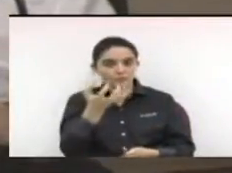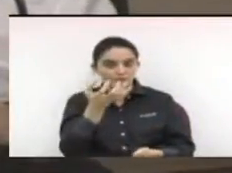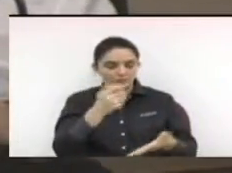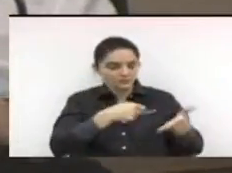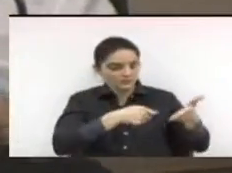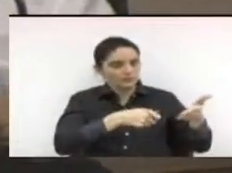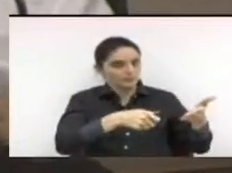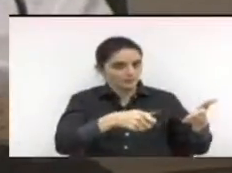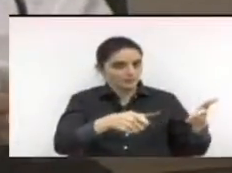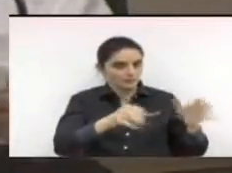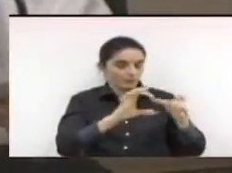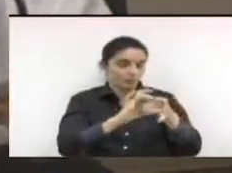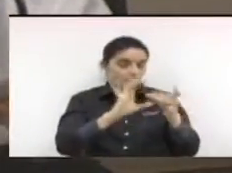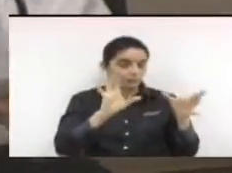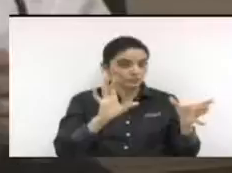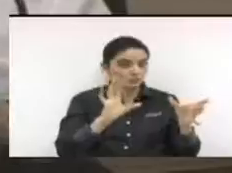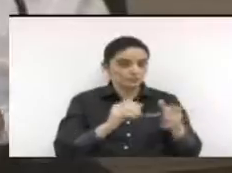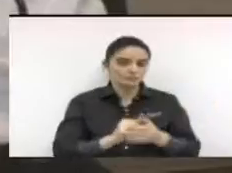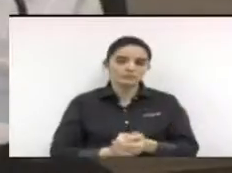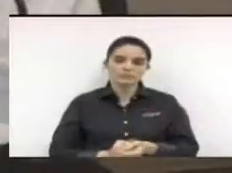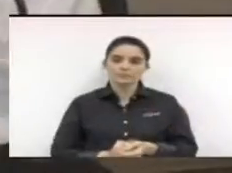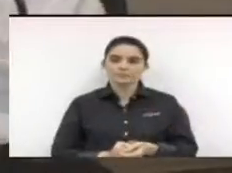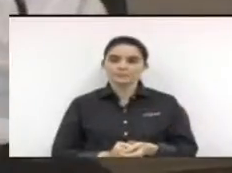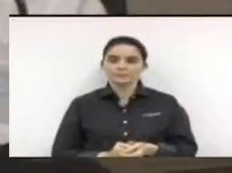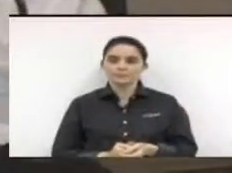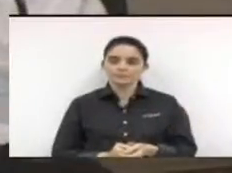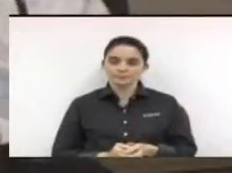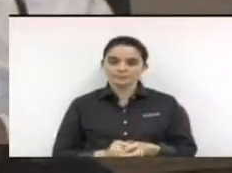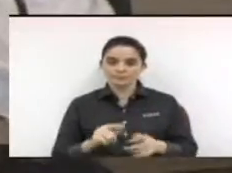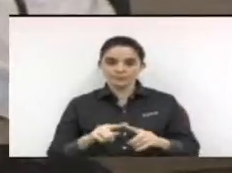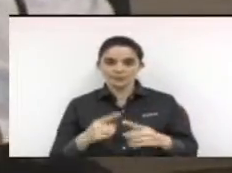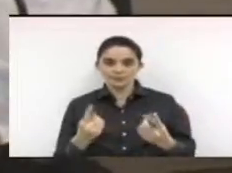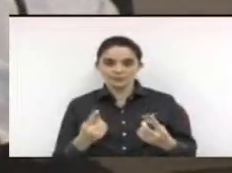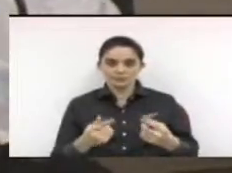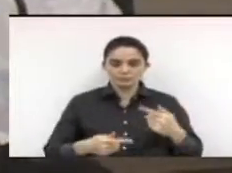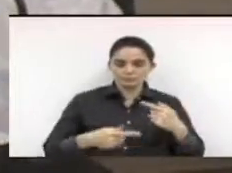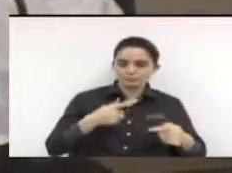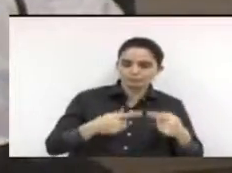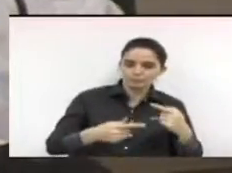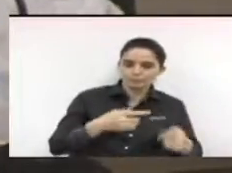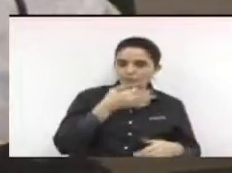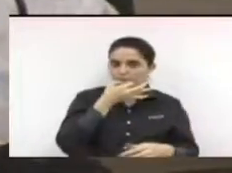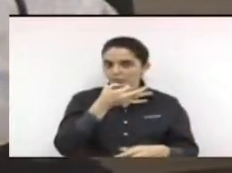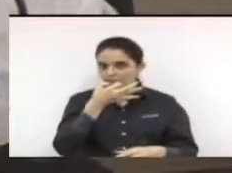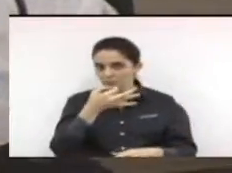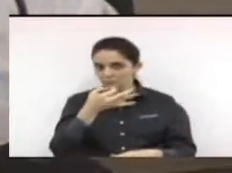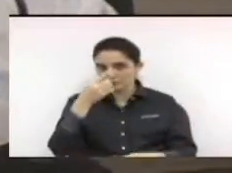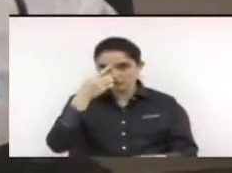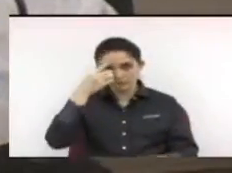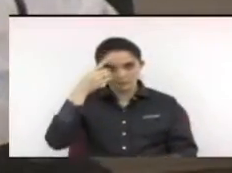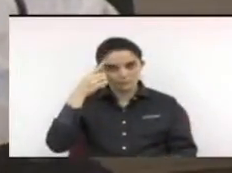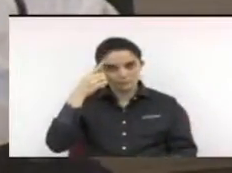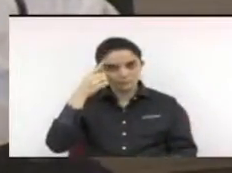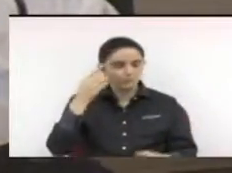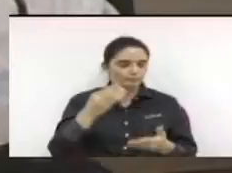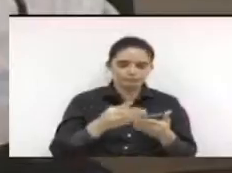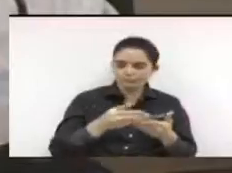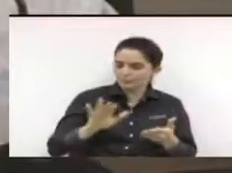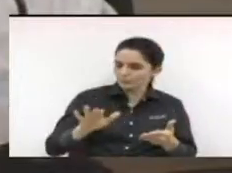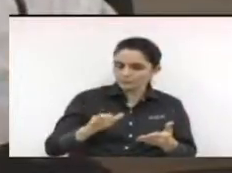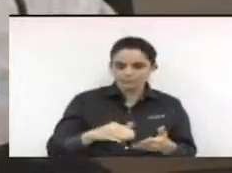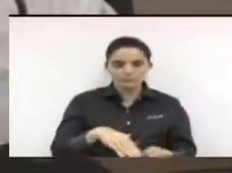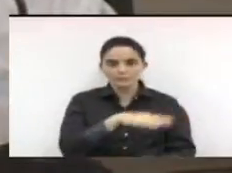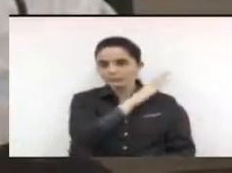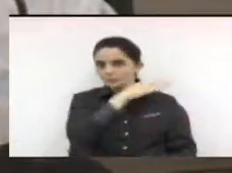assinar a moção. Porém, pediu para discutir a moção o vereador Wilson Nunes Serqueira. Dispenso. Vereador